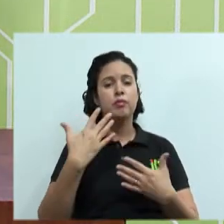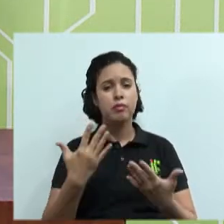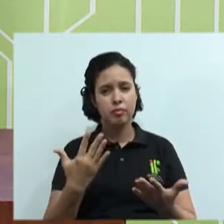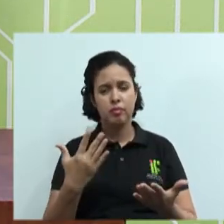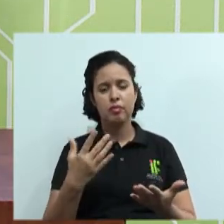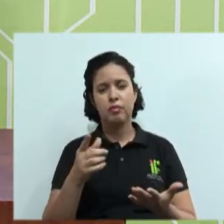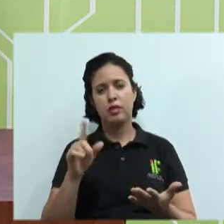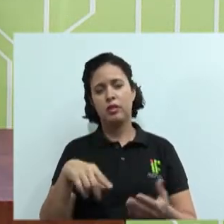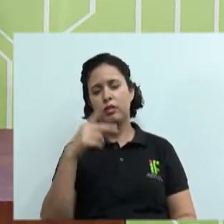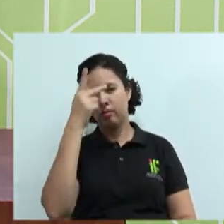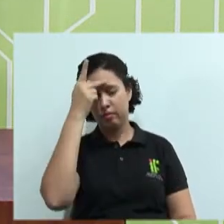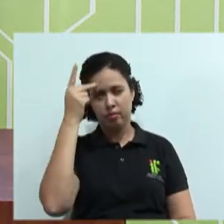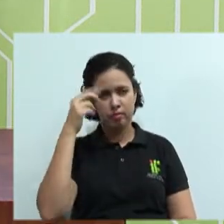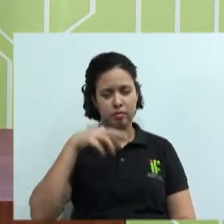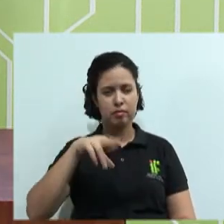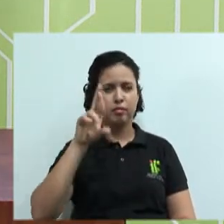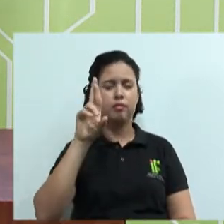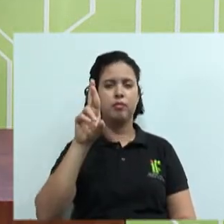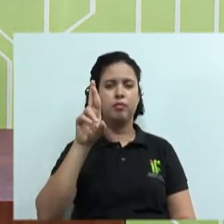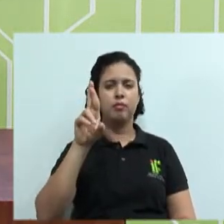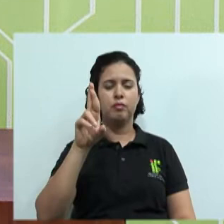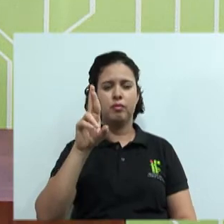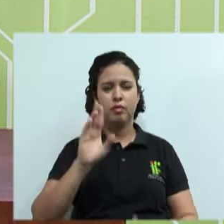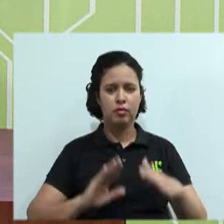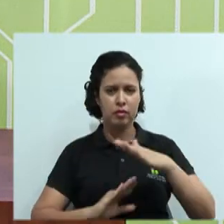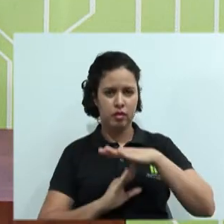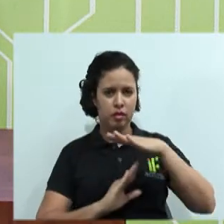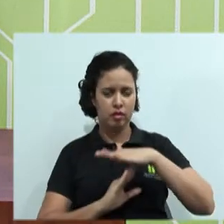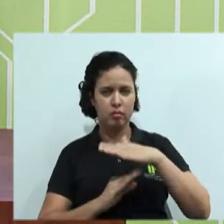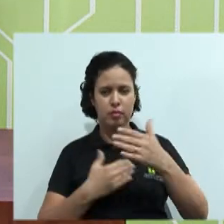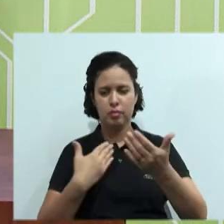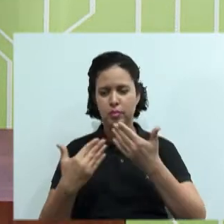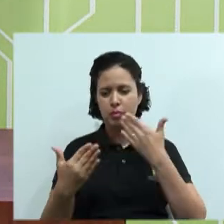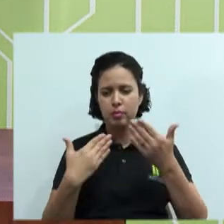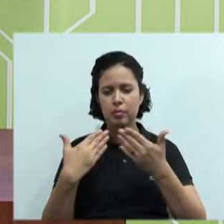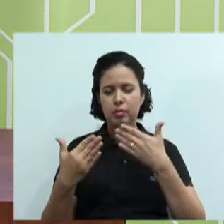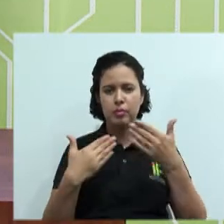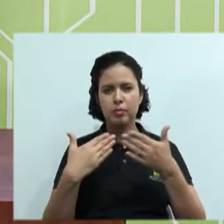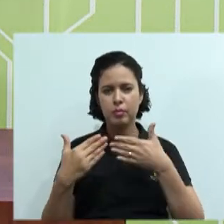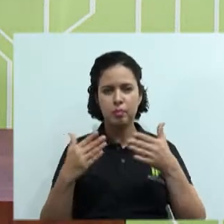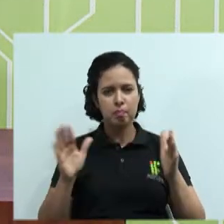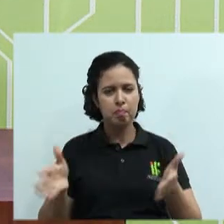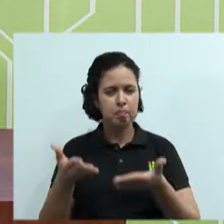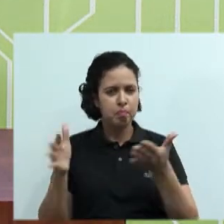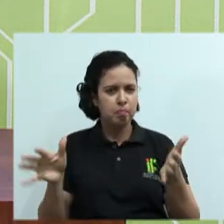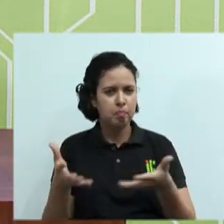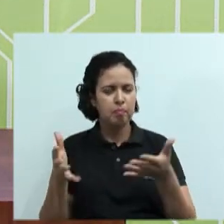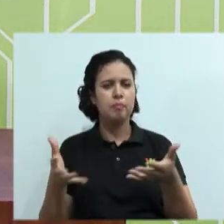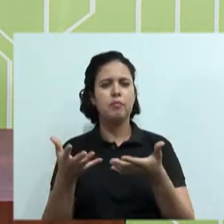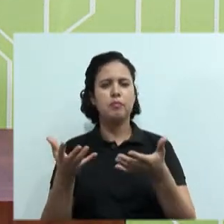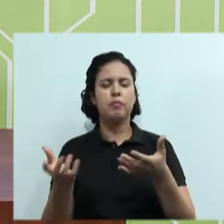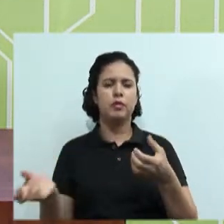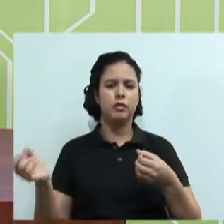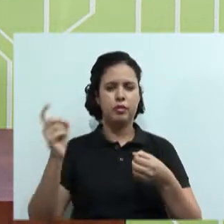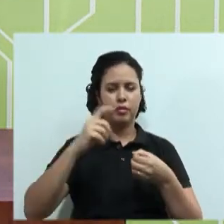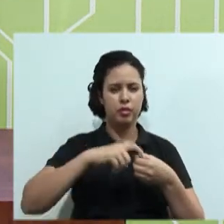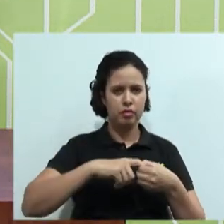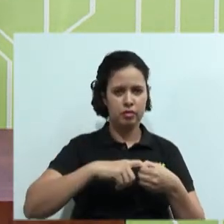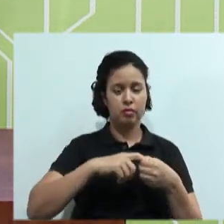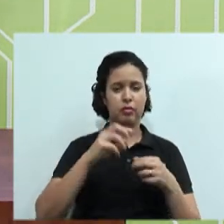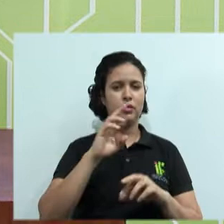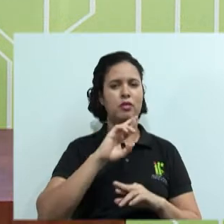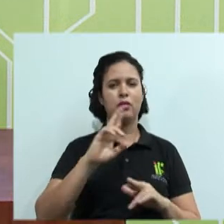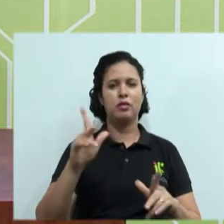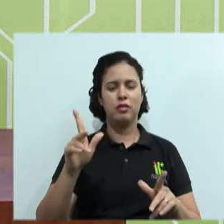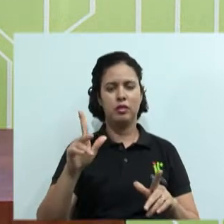pede um tempo. Um intervalo ali rápido, chama a equipe. Começa a conversar, começa a dar aquele gás. E a equipe volta para o campo, já volta uma postura